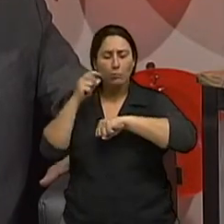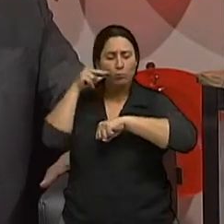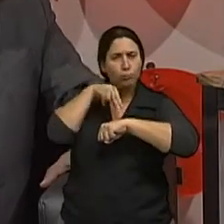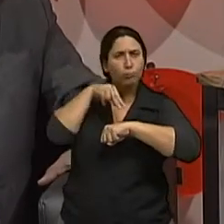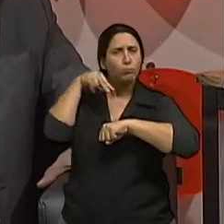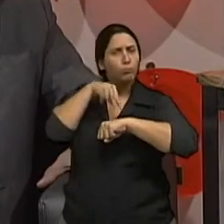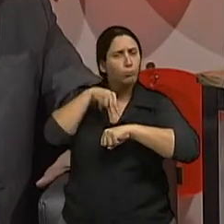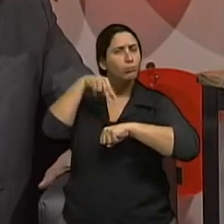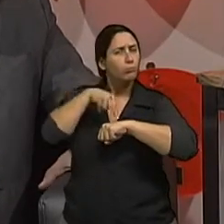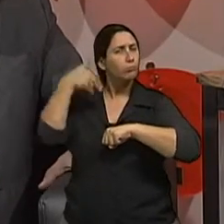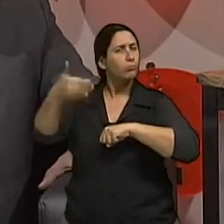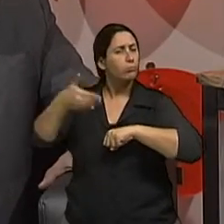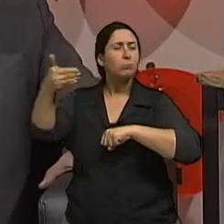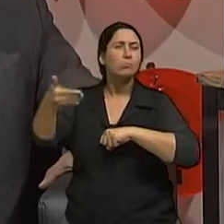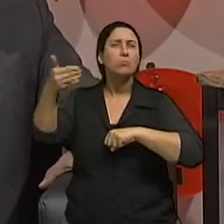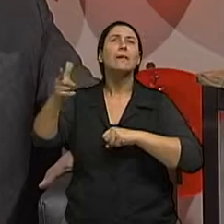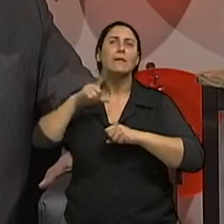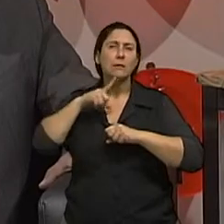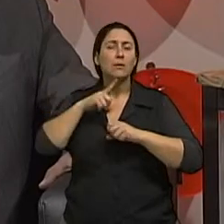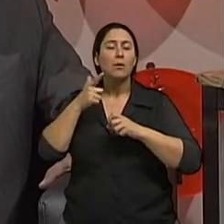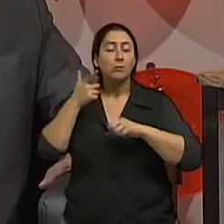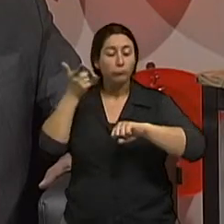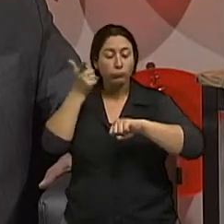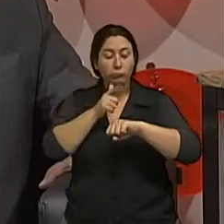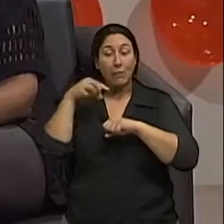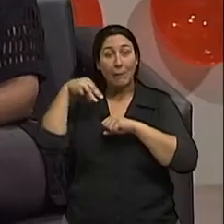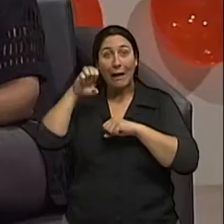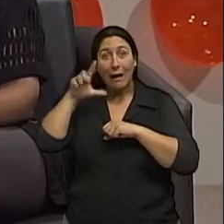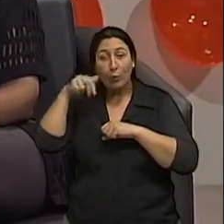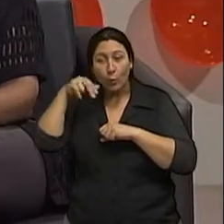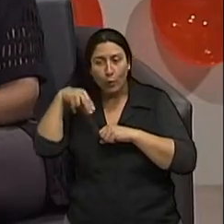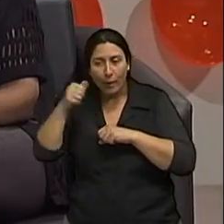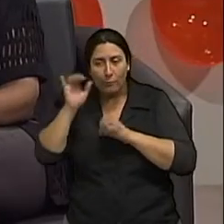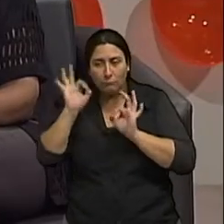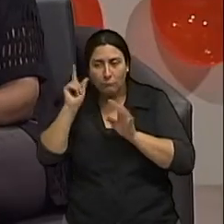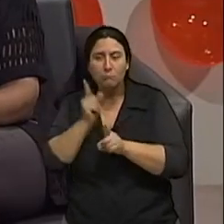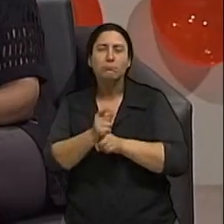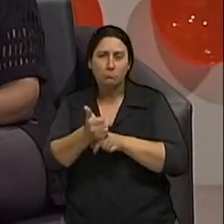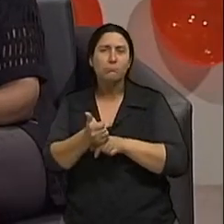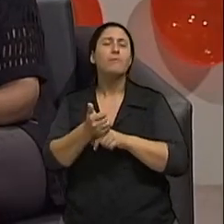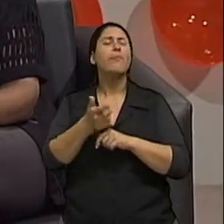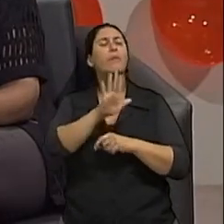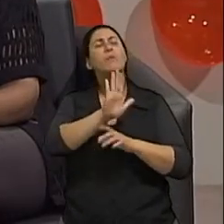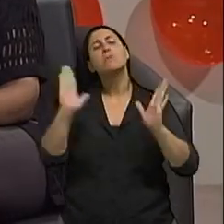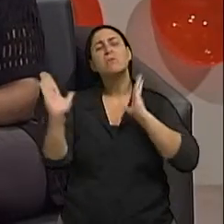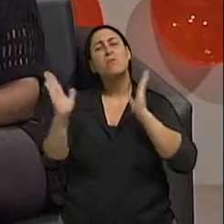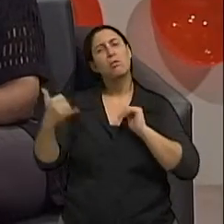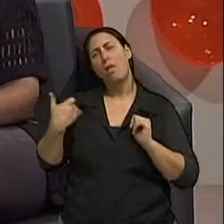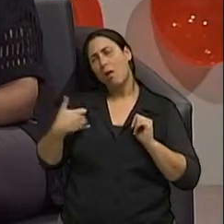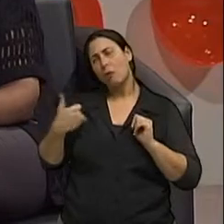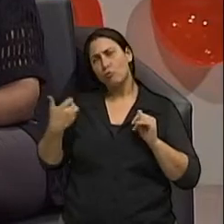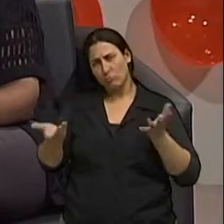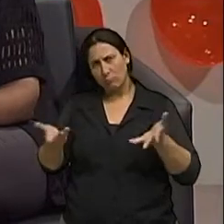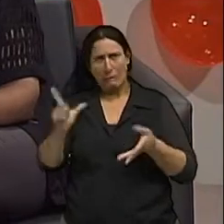tipo de efeito colateral quando se tem melanoma independe da idade do paciente nós estamos aqui também falando